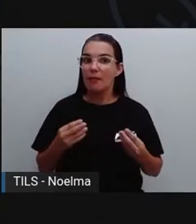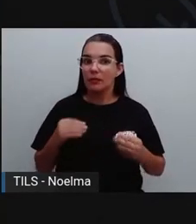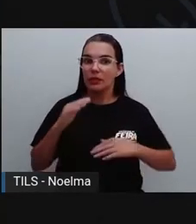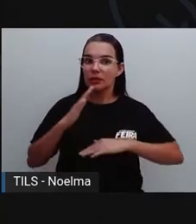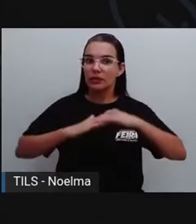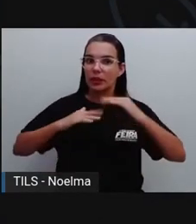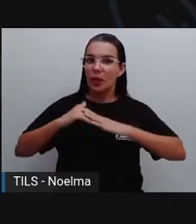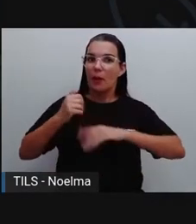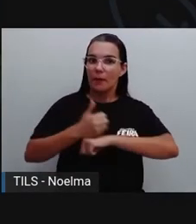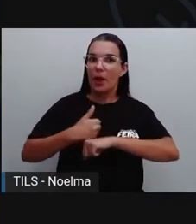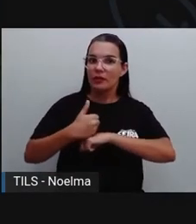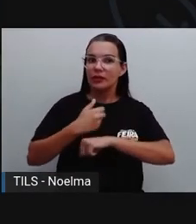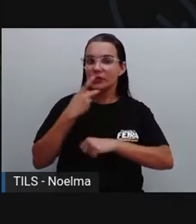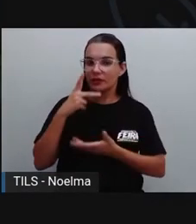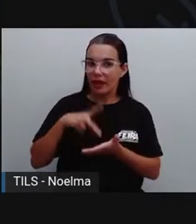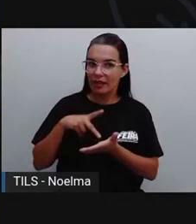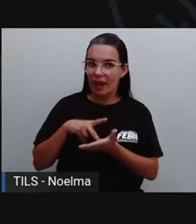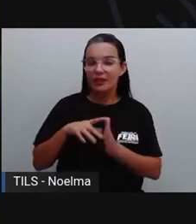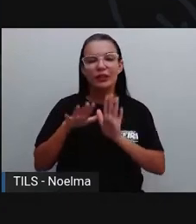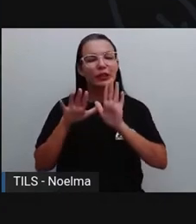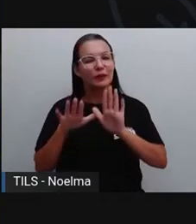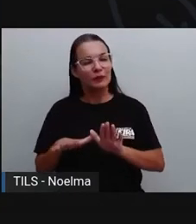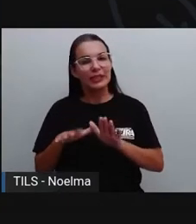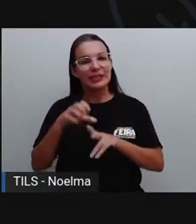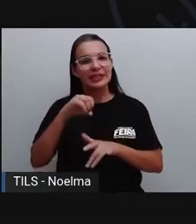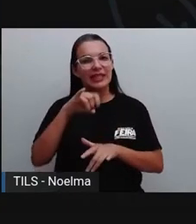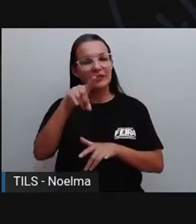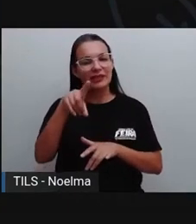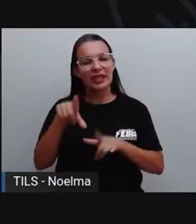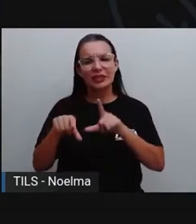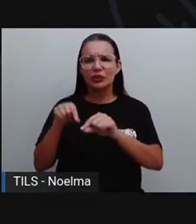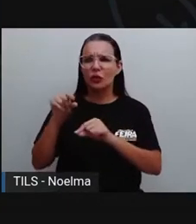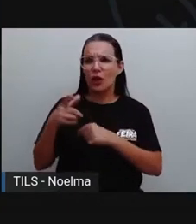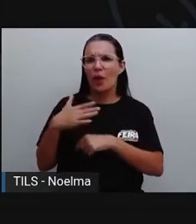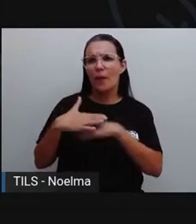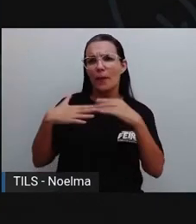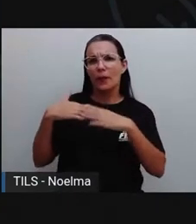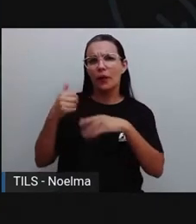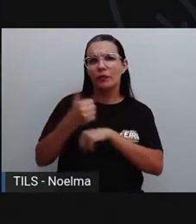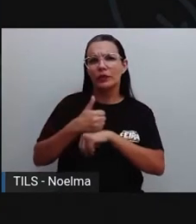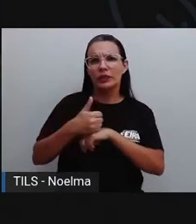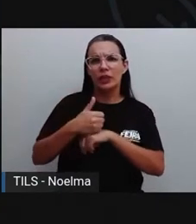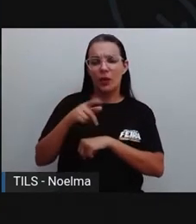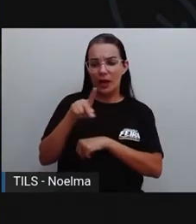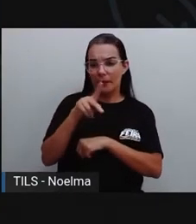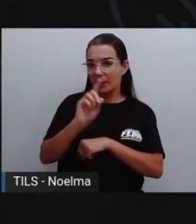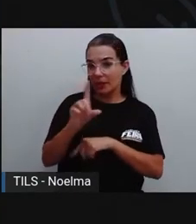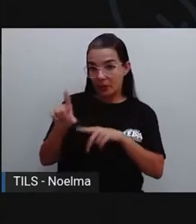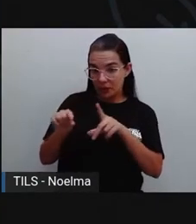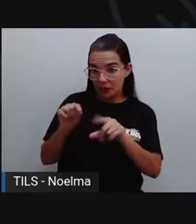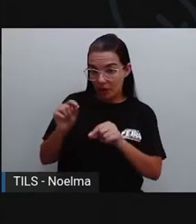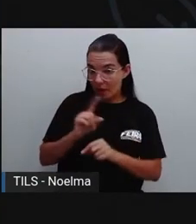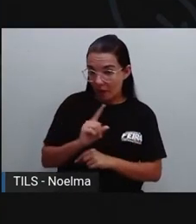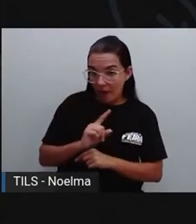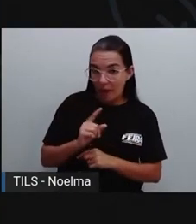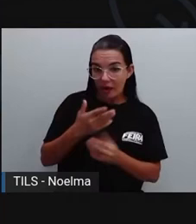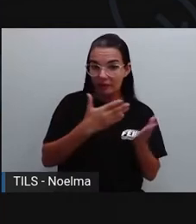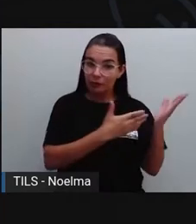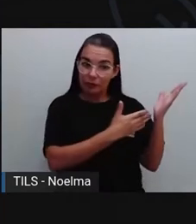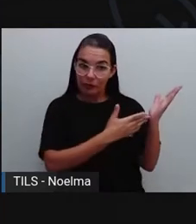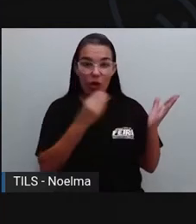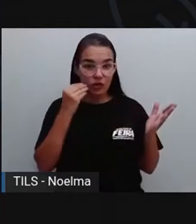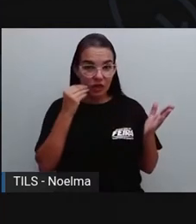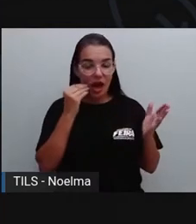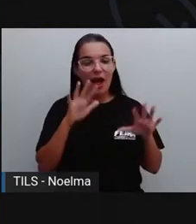Então de repente a profissão que você escolheu, Pró não trouxe aqui hoje, tá? Mas vocês podem também, quem tiver acesso, estar